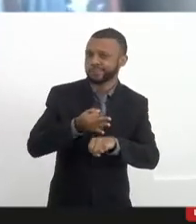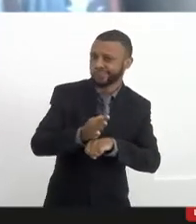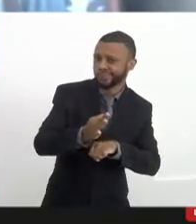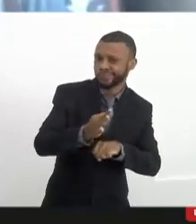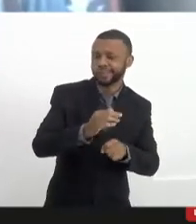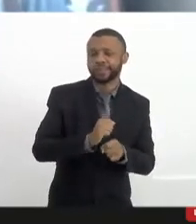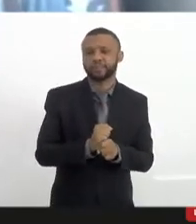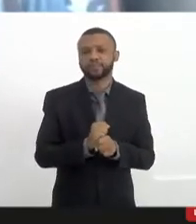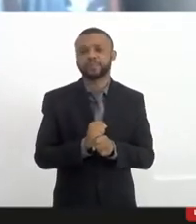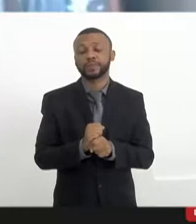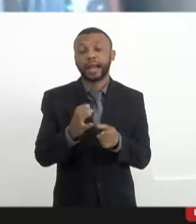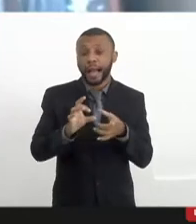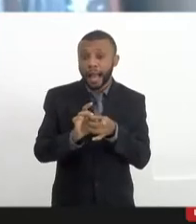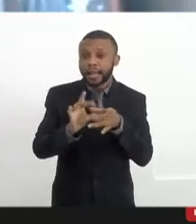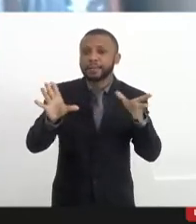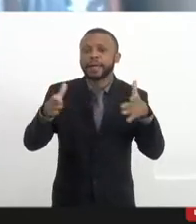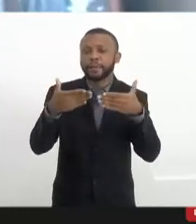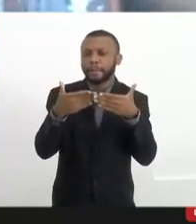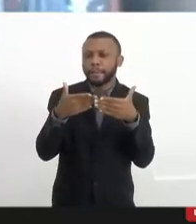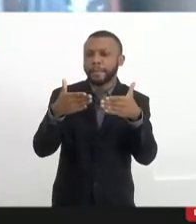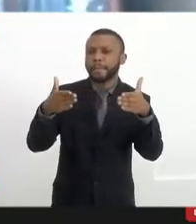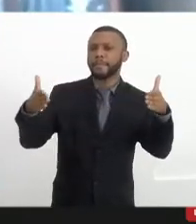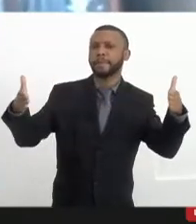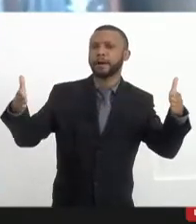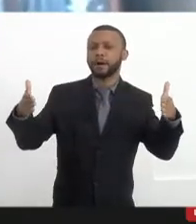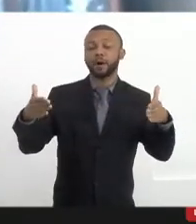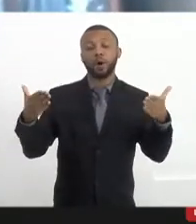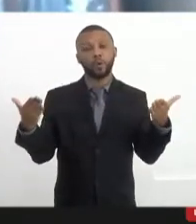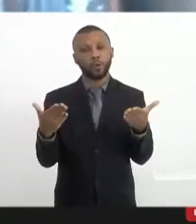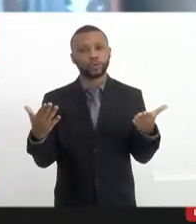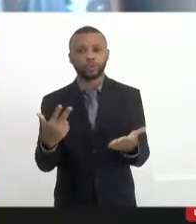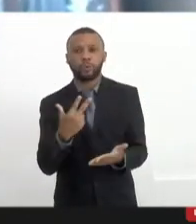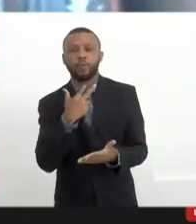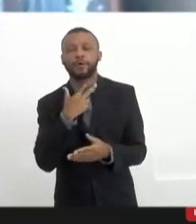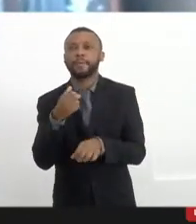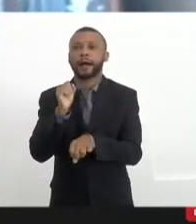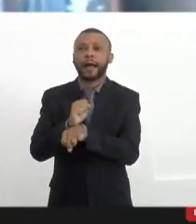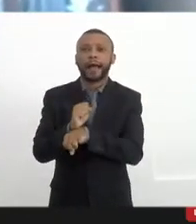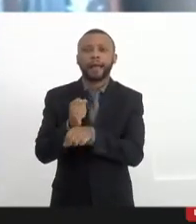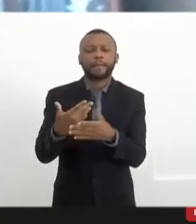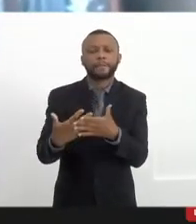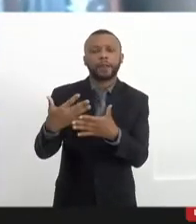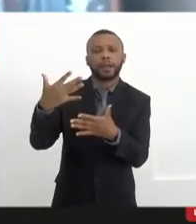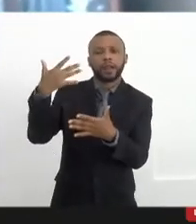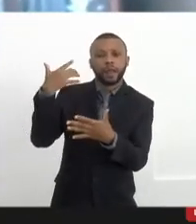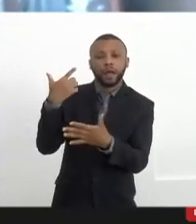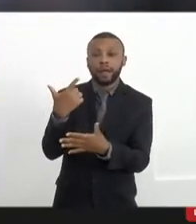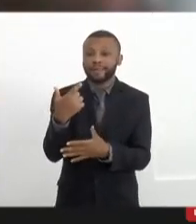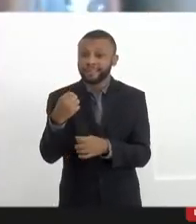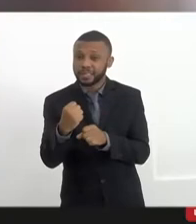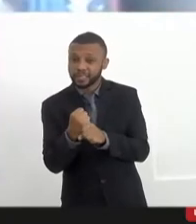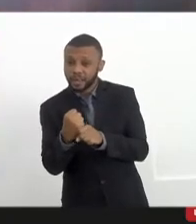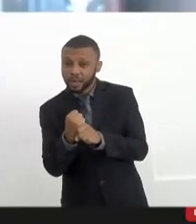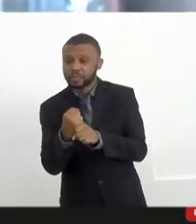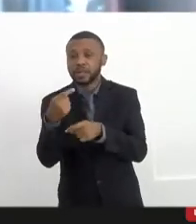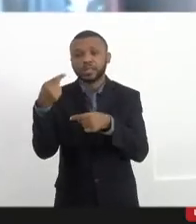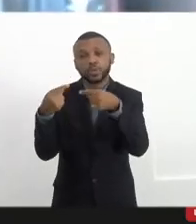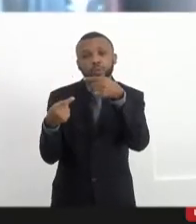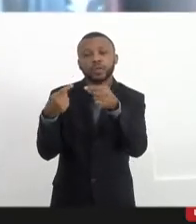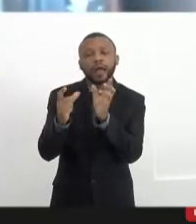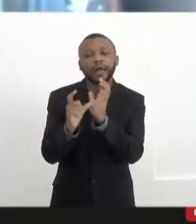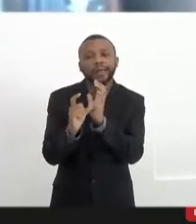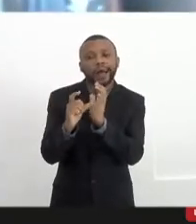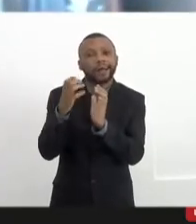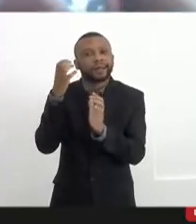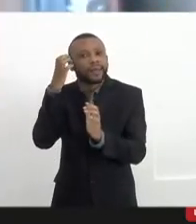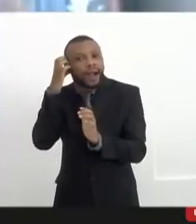ampliação da liberdade. A gente não pode parar há 20 anos atrás e discutir antena de rádio